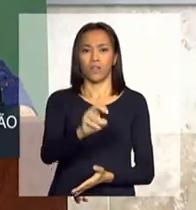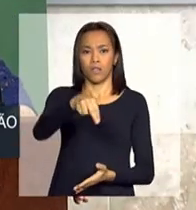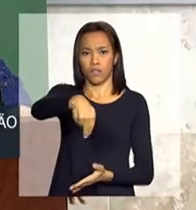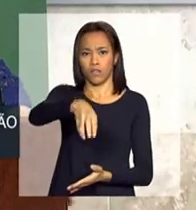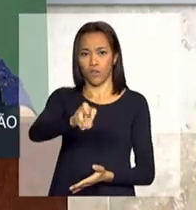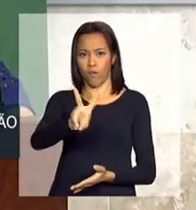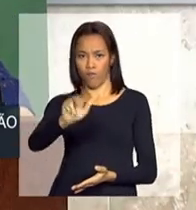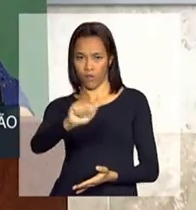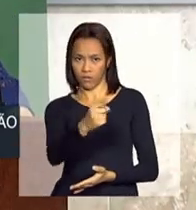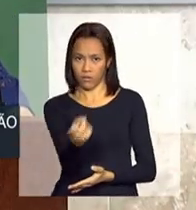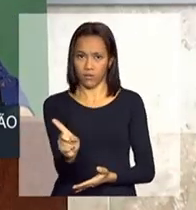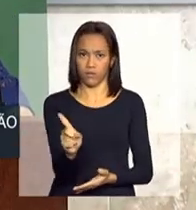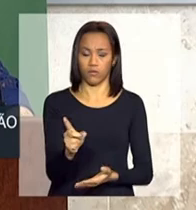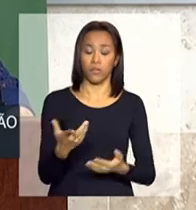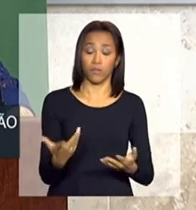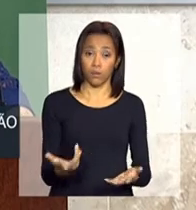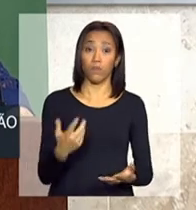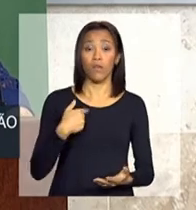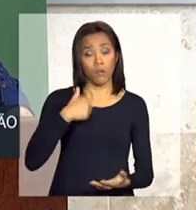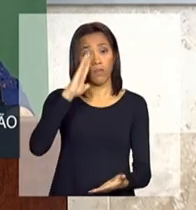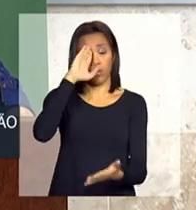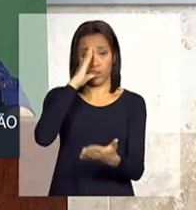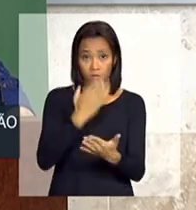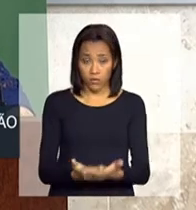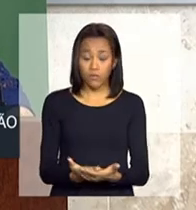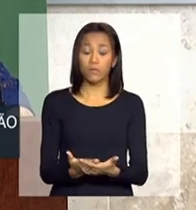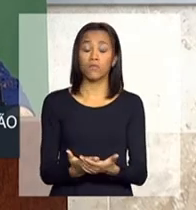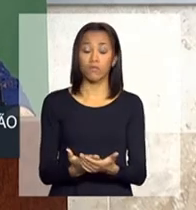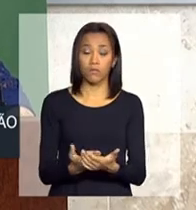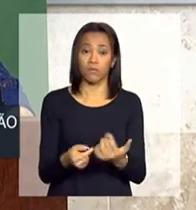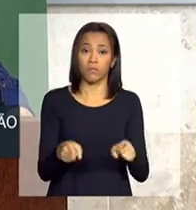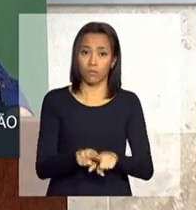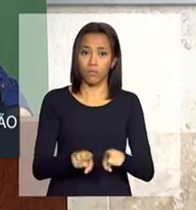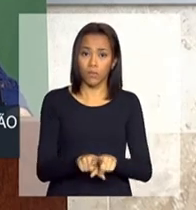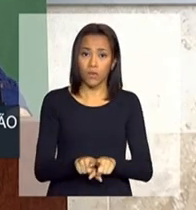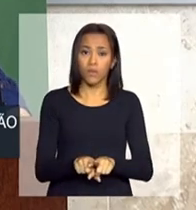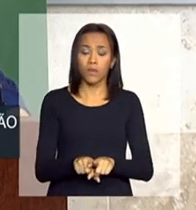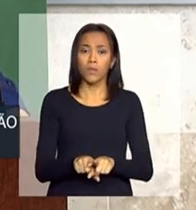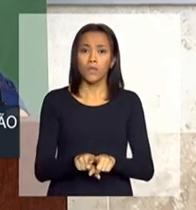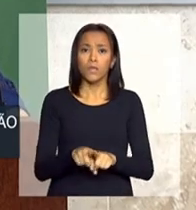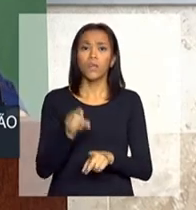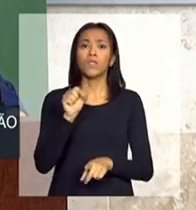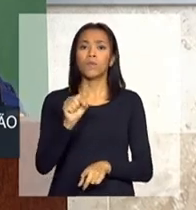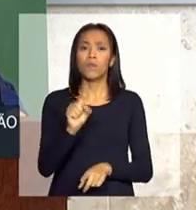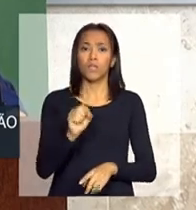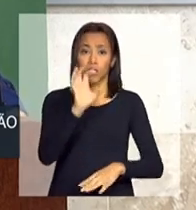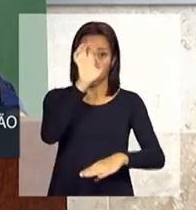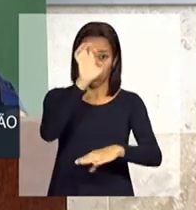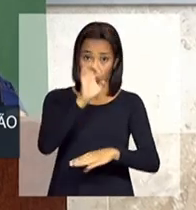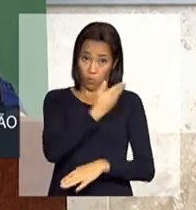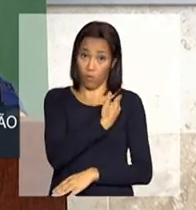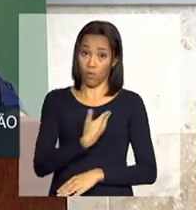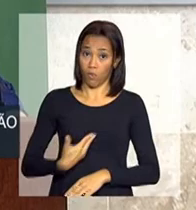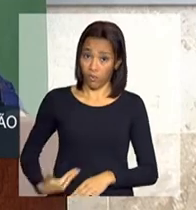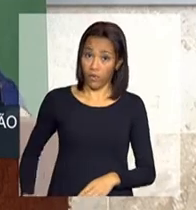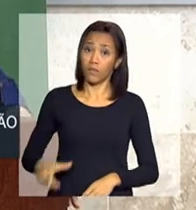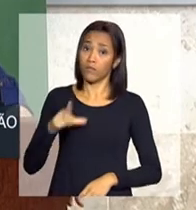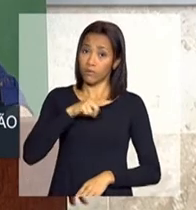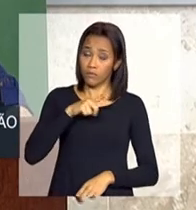E creio que o Estado dispõe, hoje, de meios